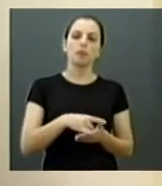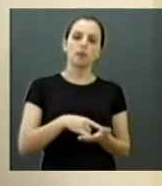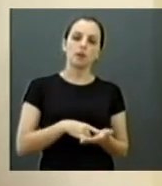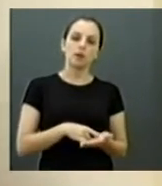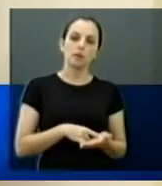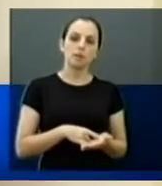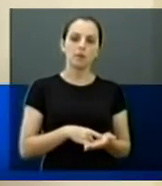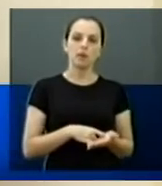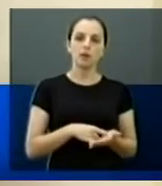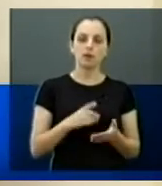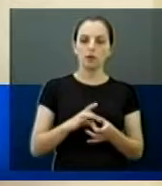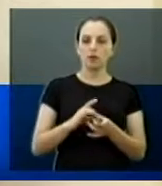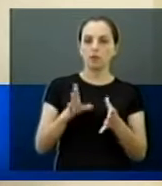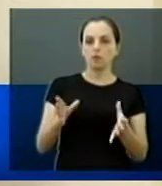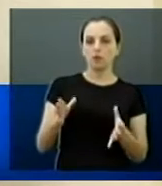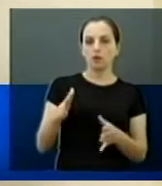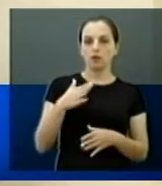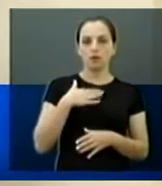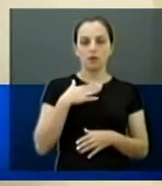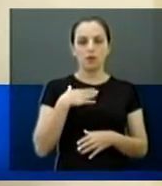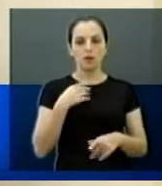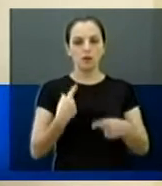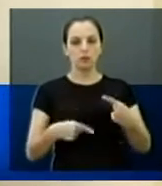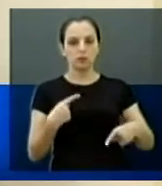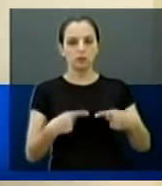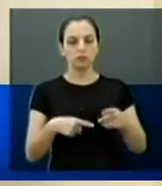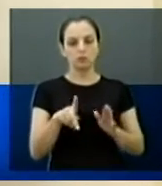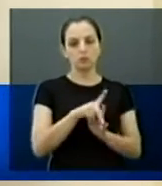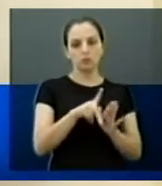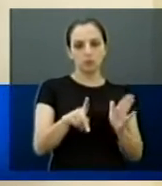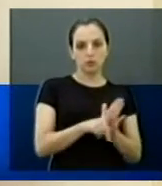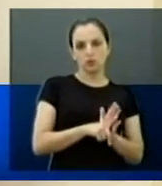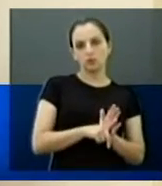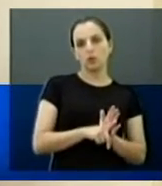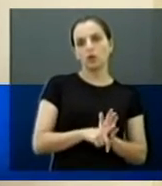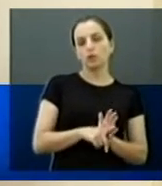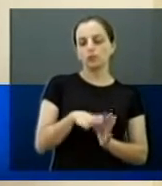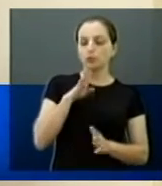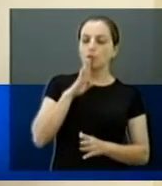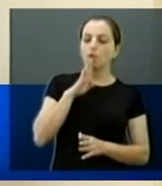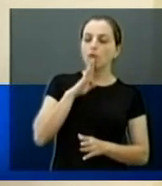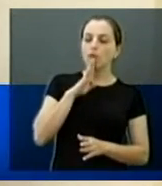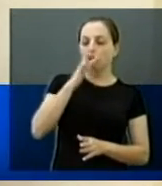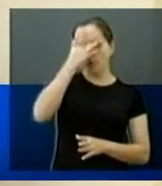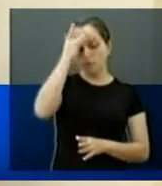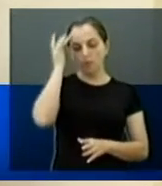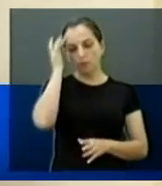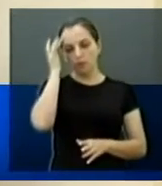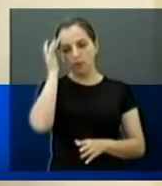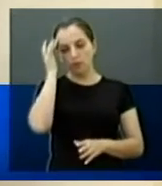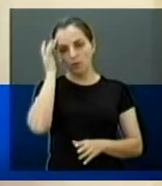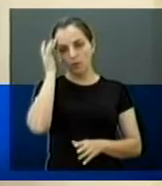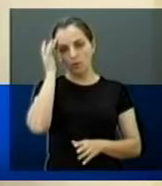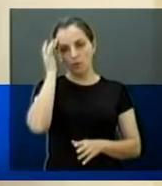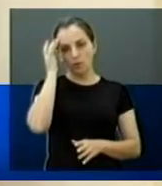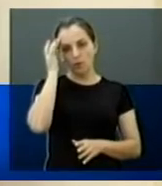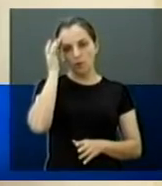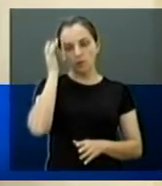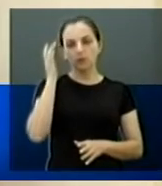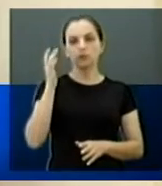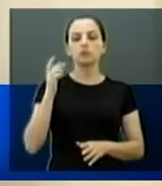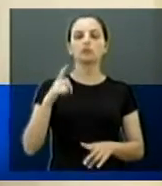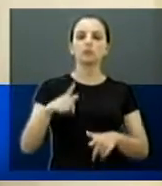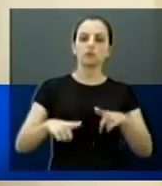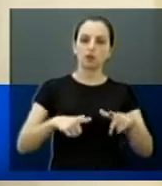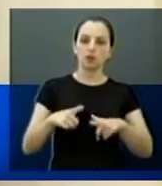vou deixar para me posicionar durante o debate dos projetos, ainda que seja de conhecimento dos servidores, posicionamento da bancada do